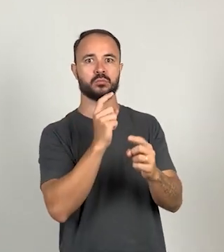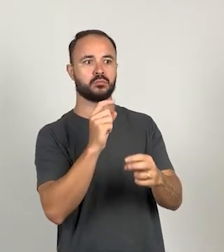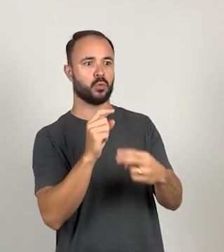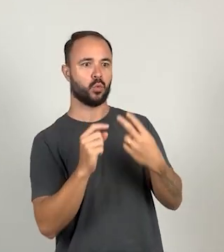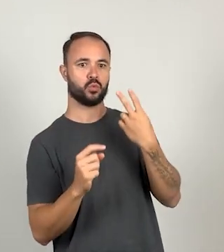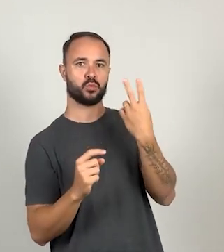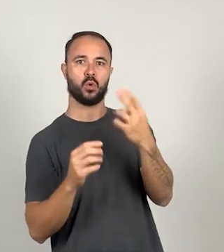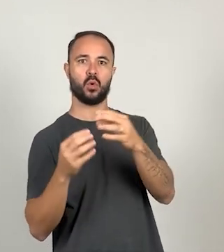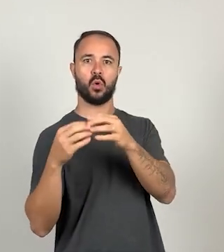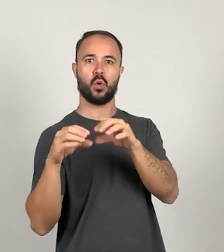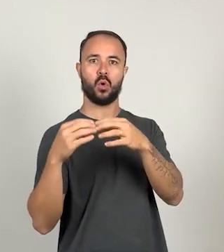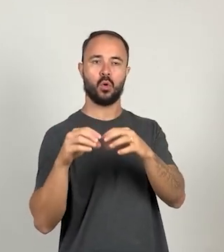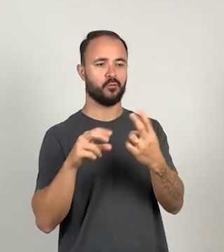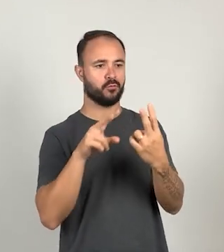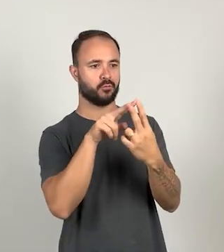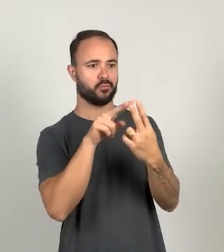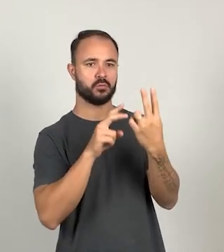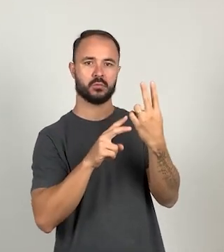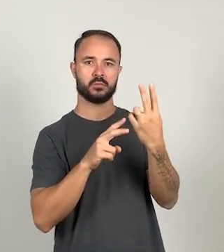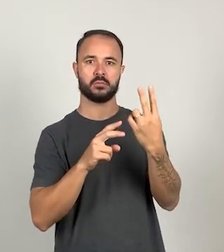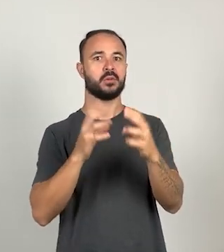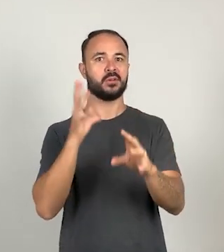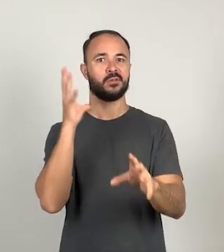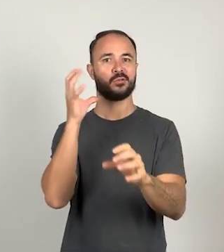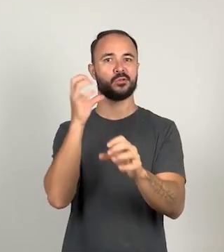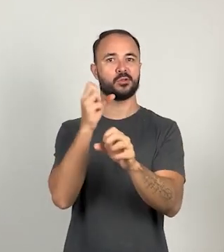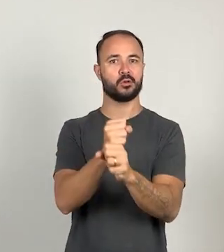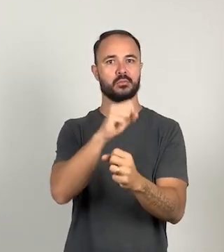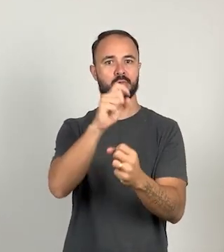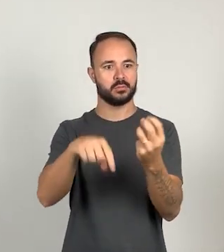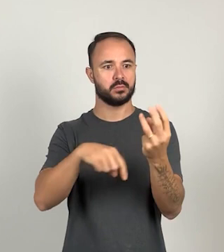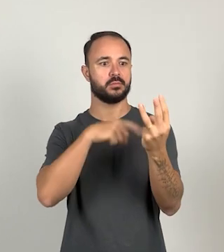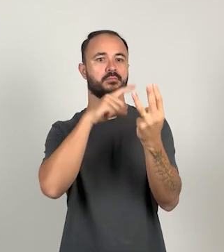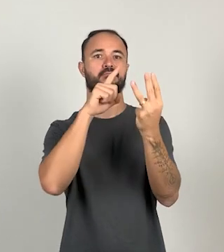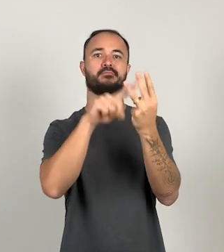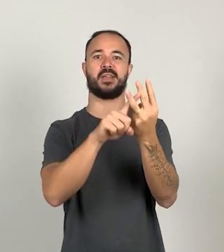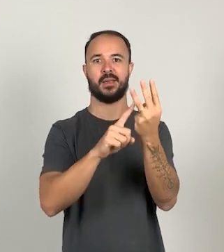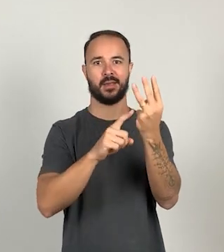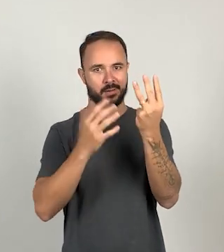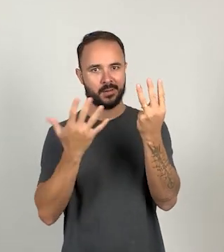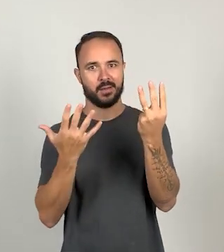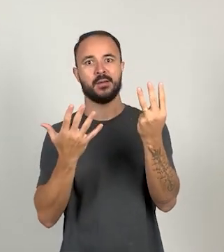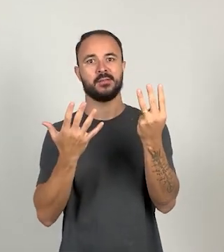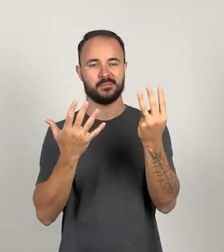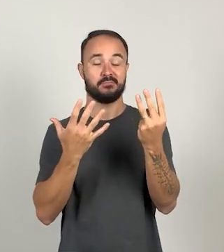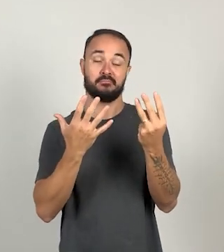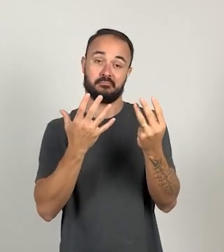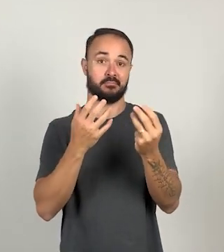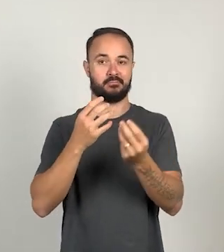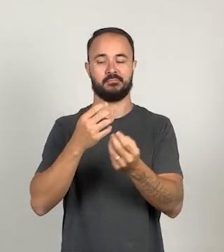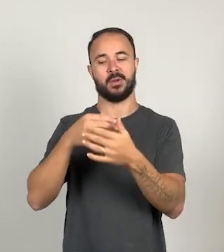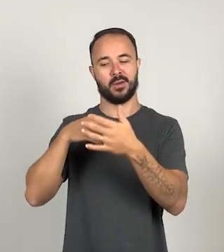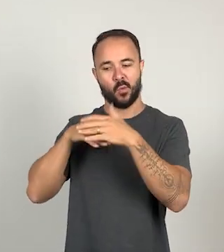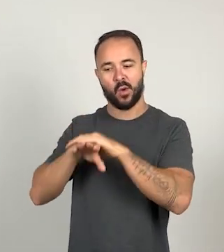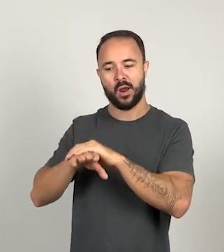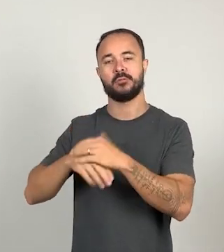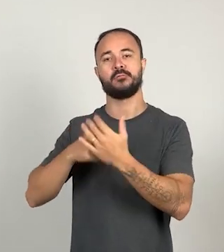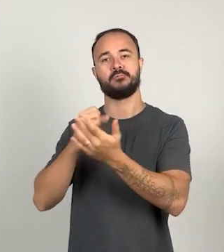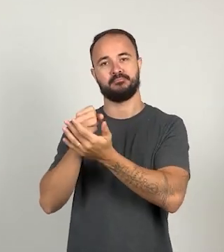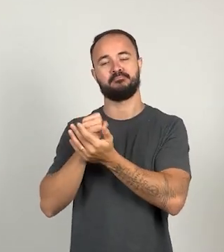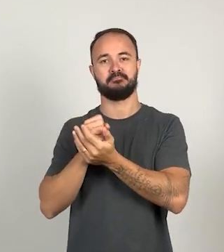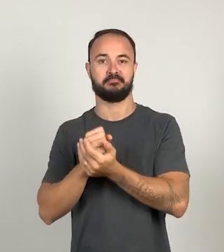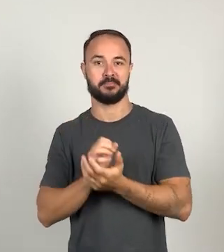ovo, mais dois ovos, com três ovos ela ficou. Dona